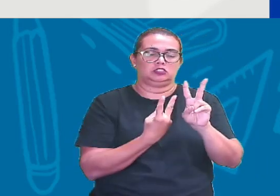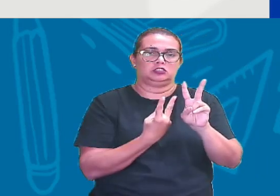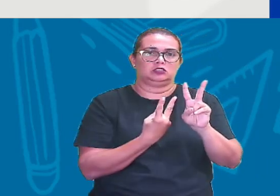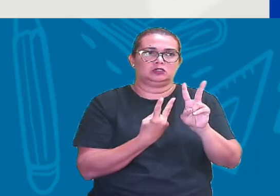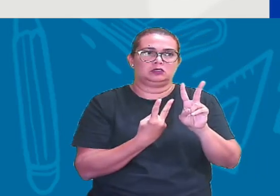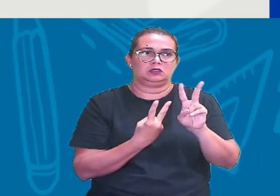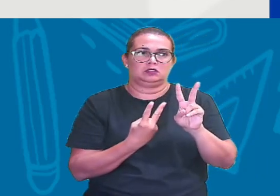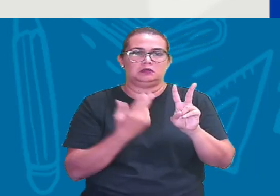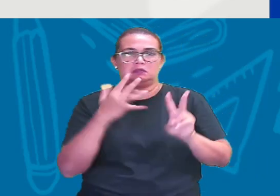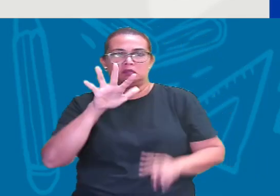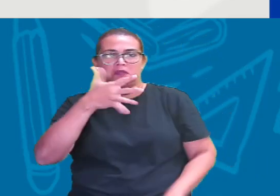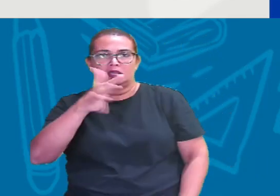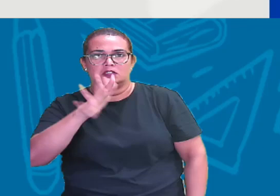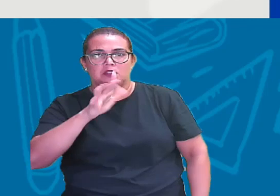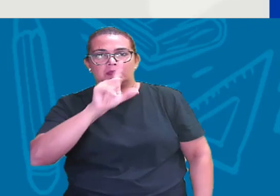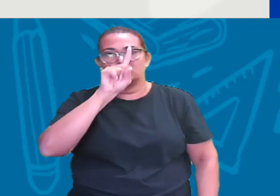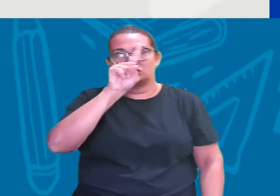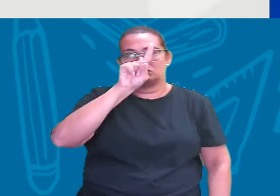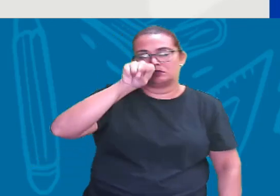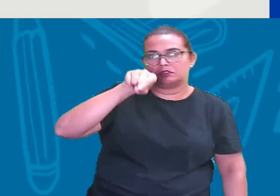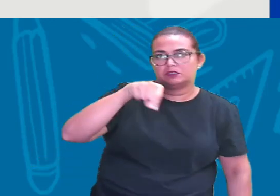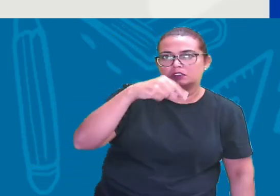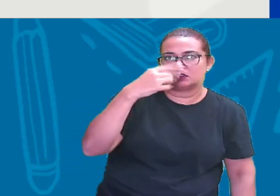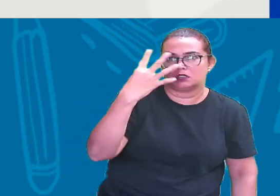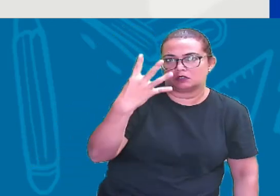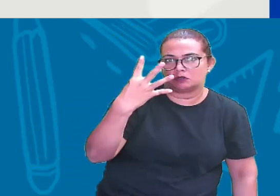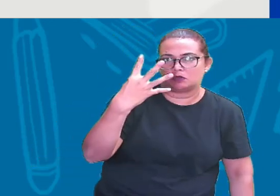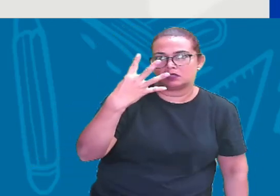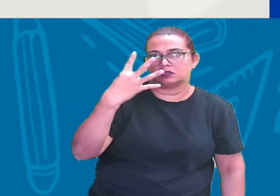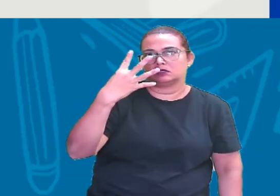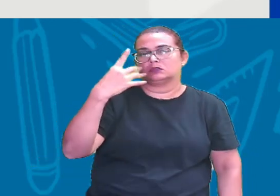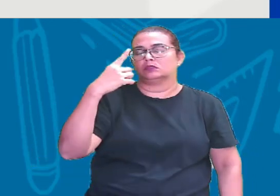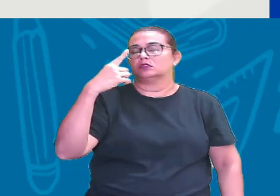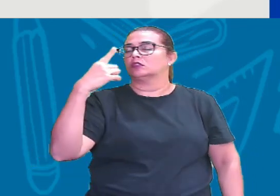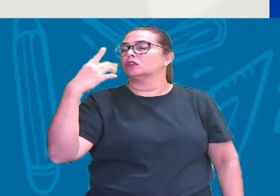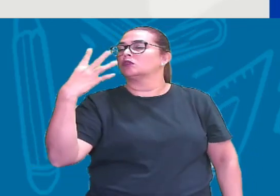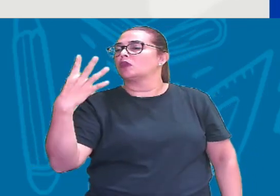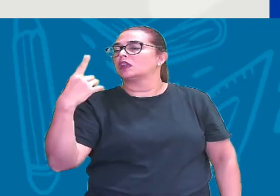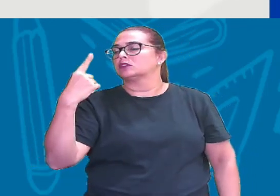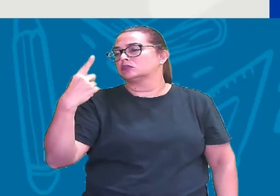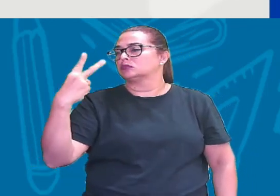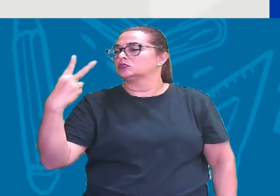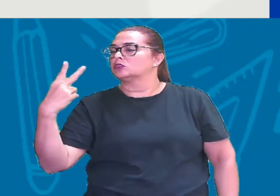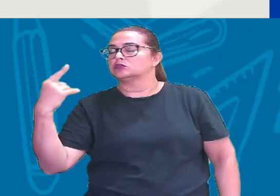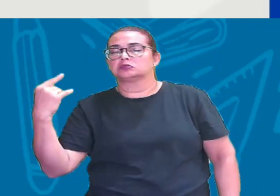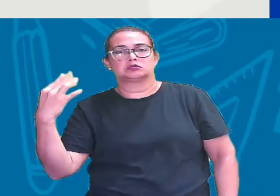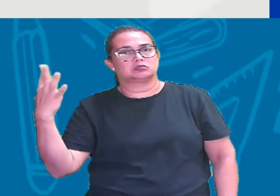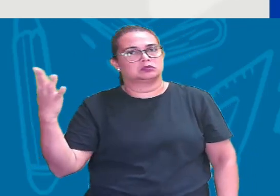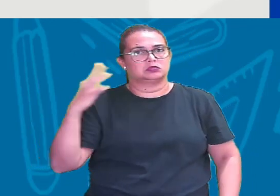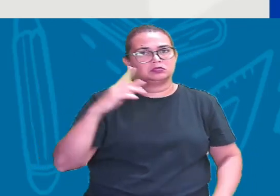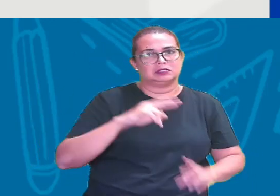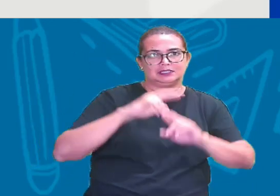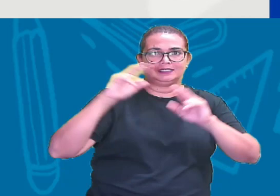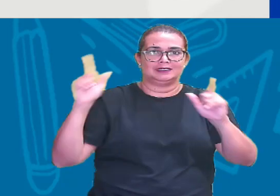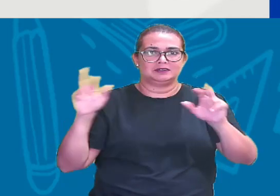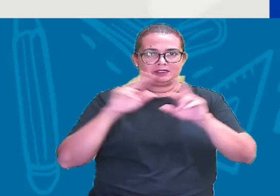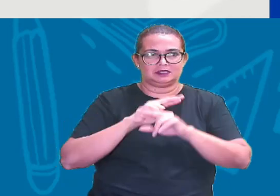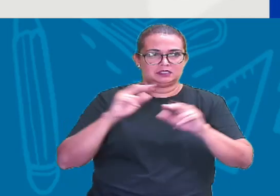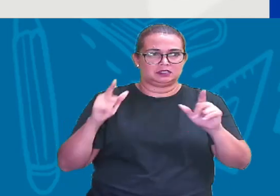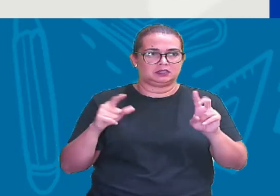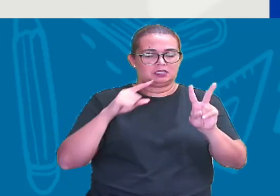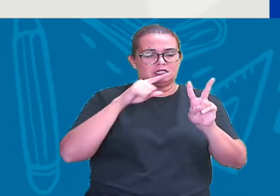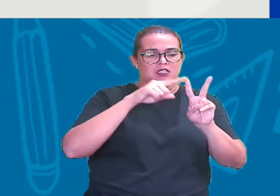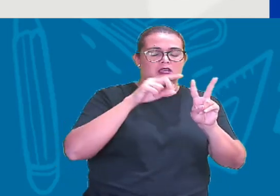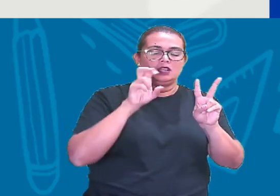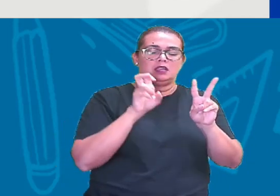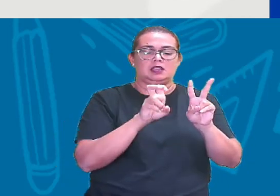aproximadamente 1,4 1,4 1,4 2,1 Veja que não tá se repetindo Raiz de